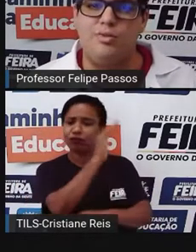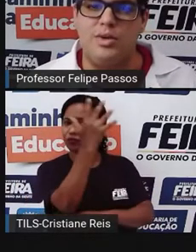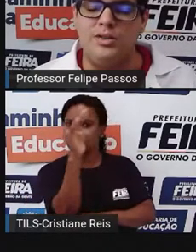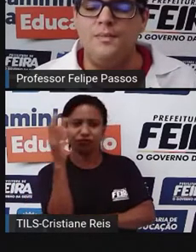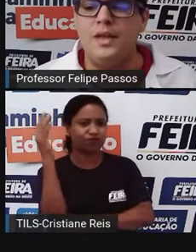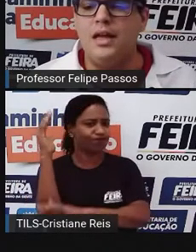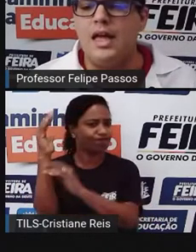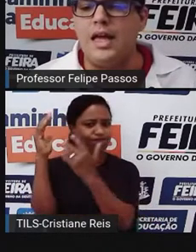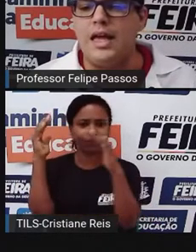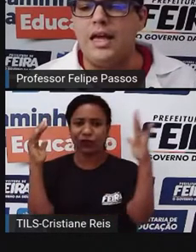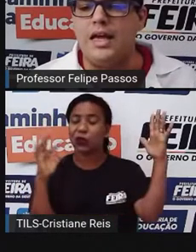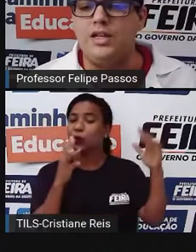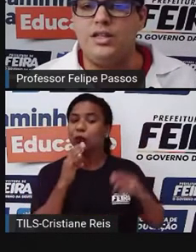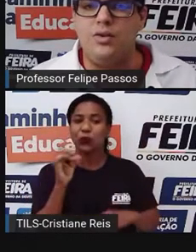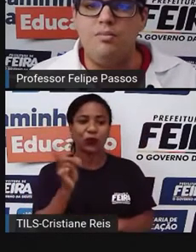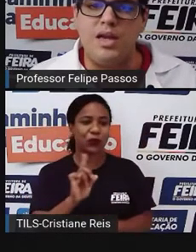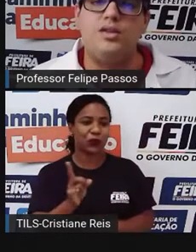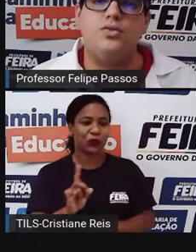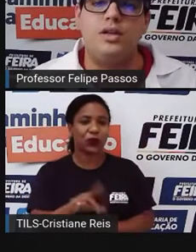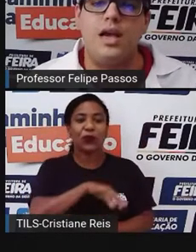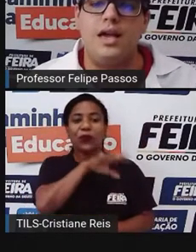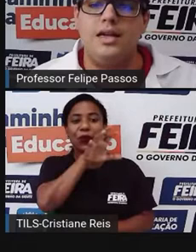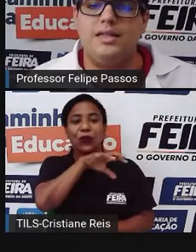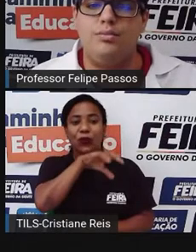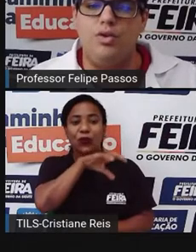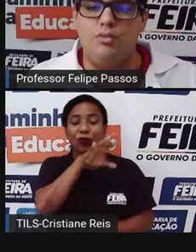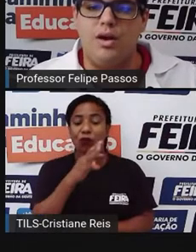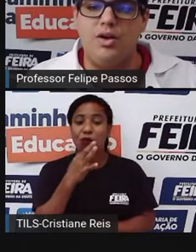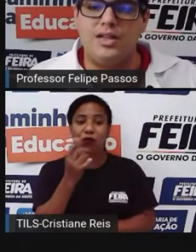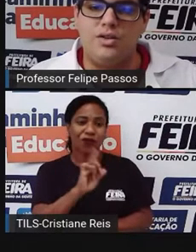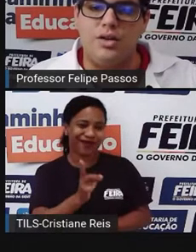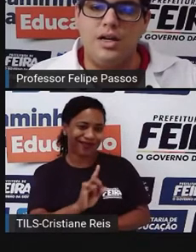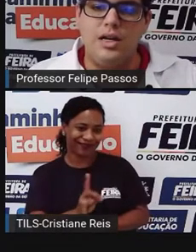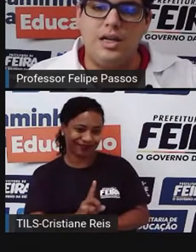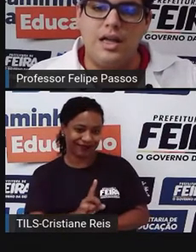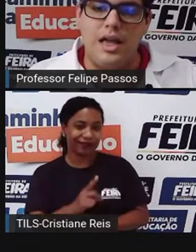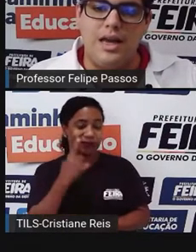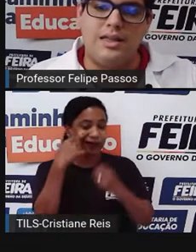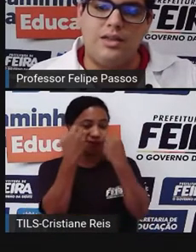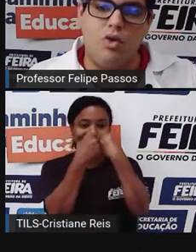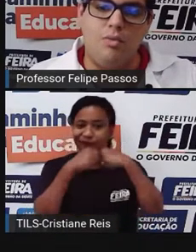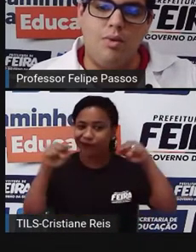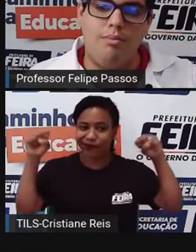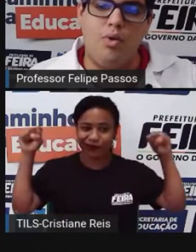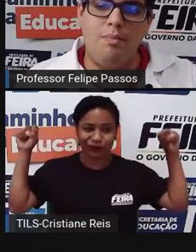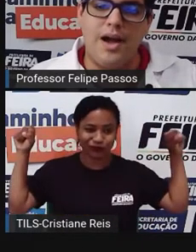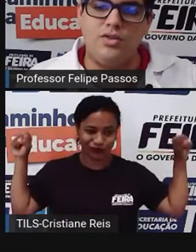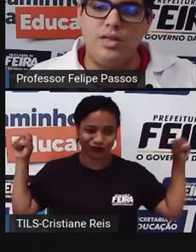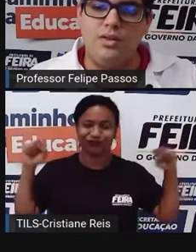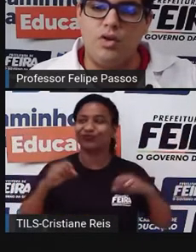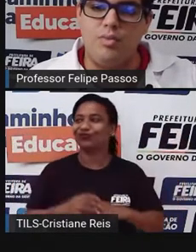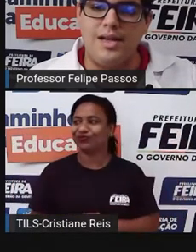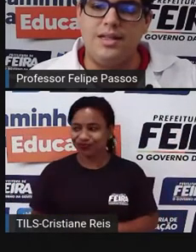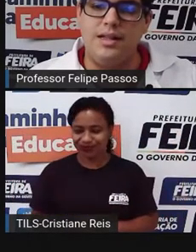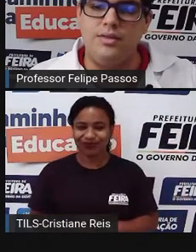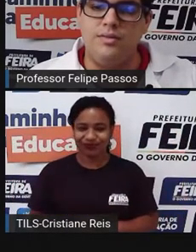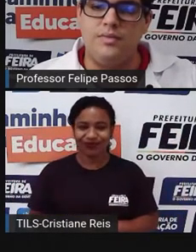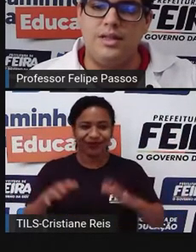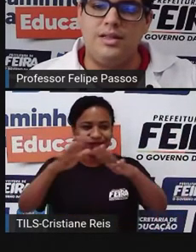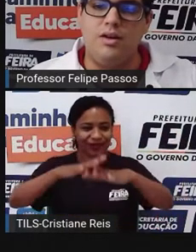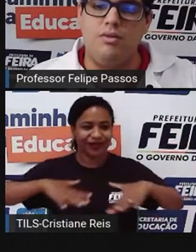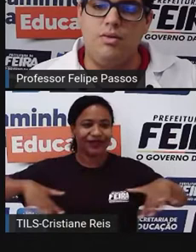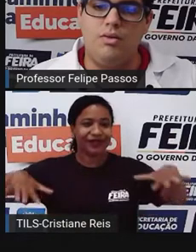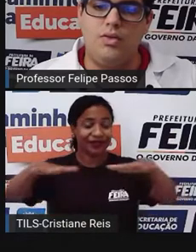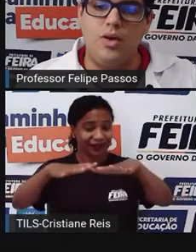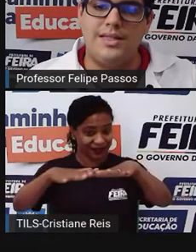pelo ser humano, é... de tão imenso que é esse bioma. Olha só, ele toma uma boa parte do território brasileiro,